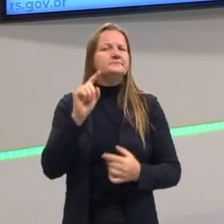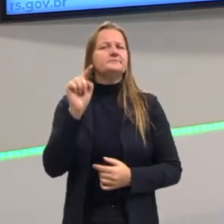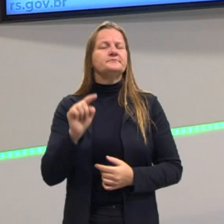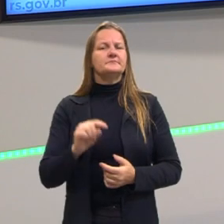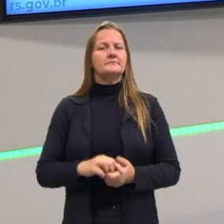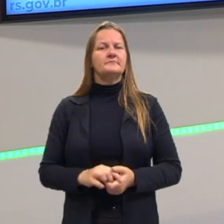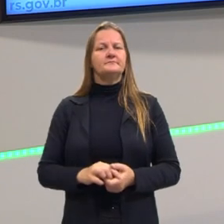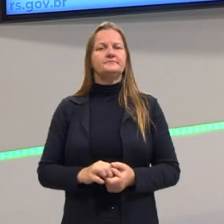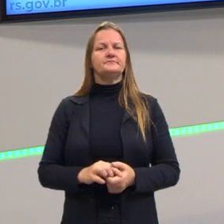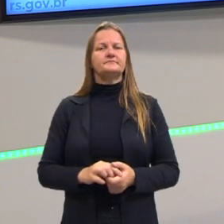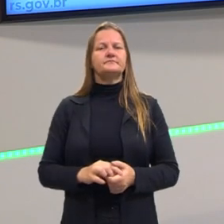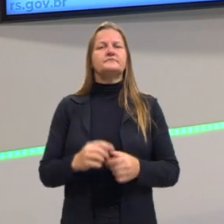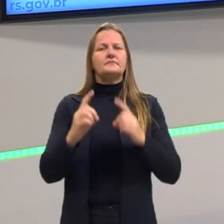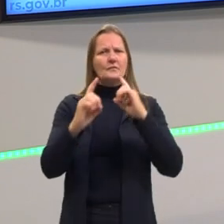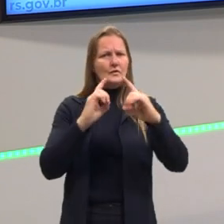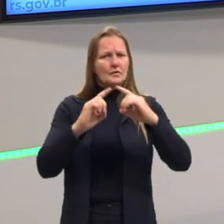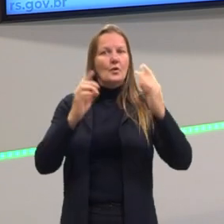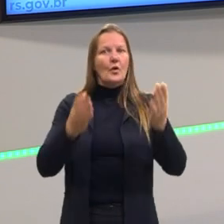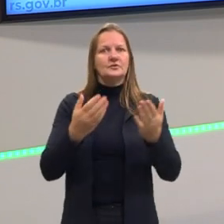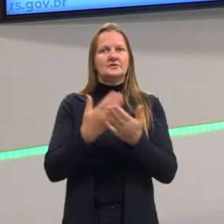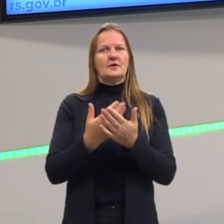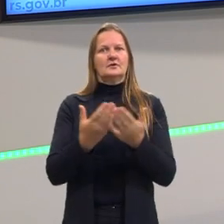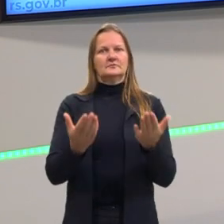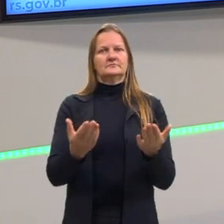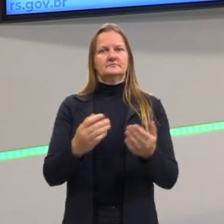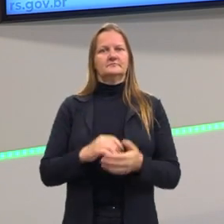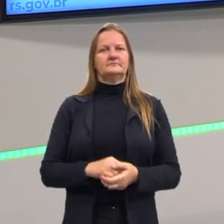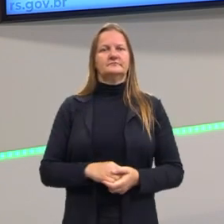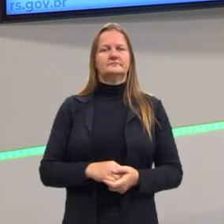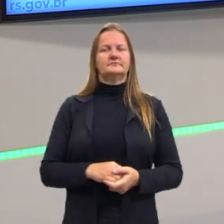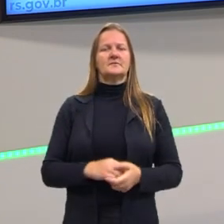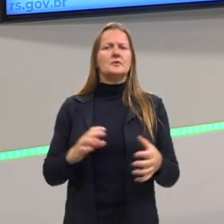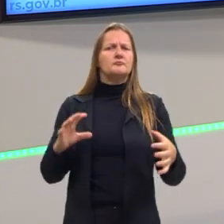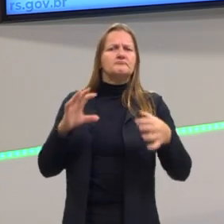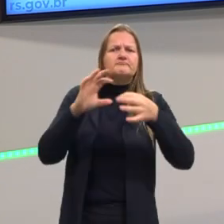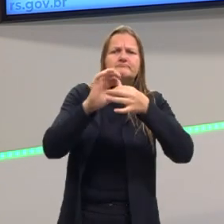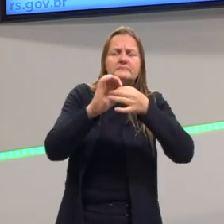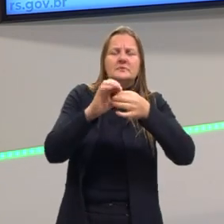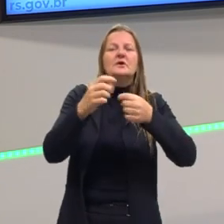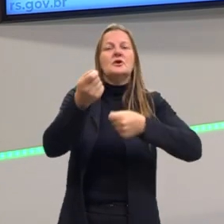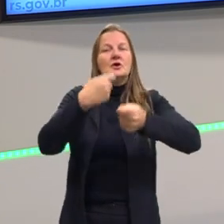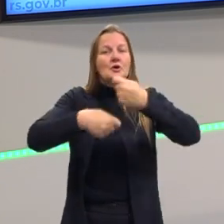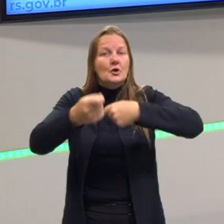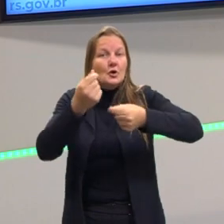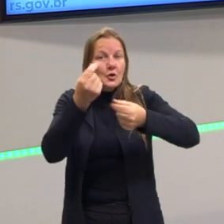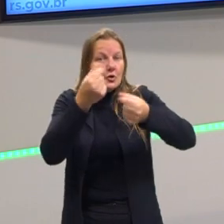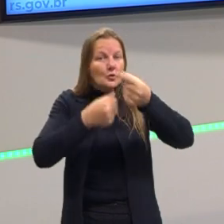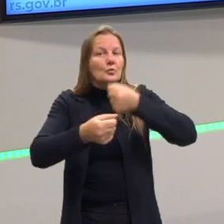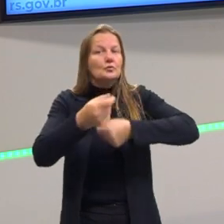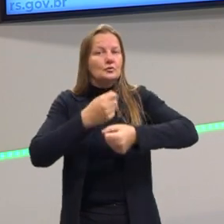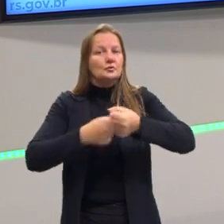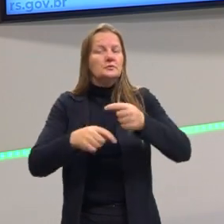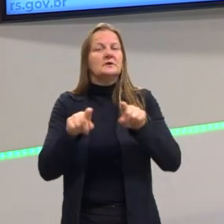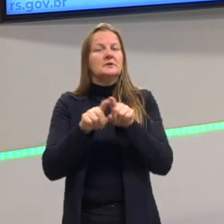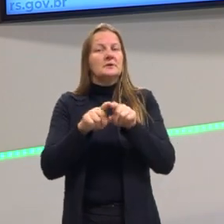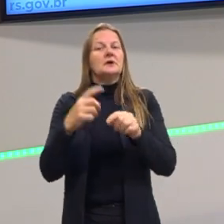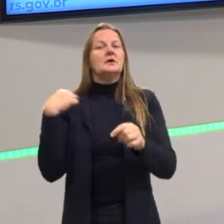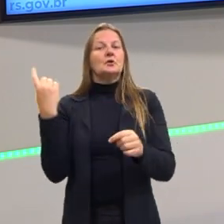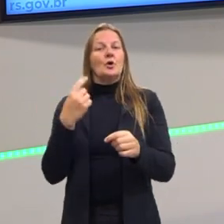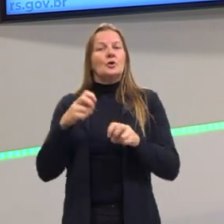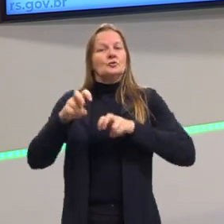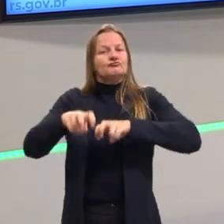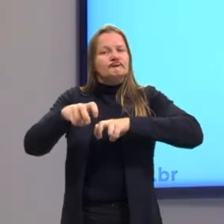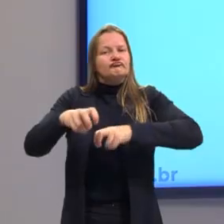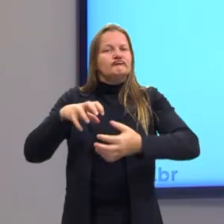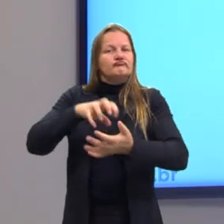modernização? Vamos discutir um pouco isso na aula de hoje, muito linkado com a economia e com a maneira como nós fomos colonizados e somos